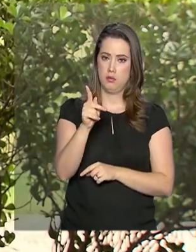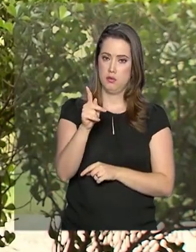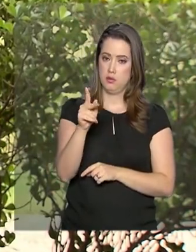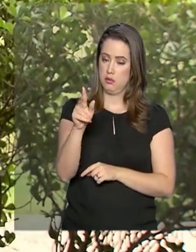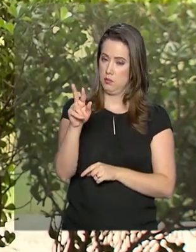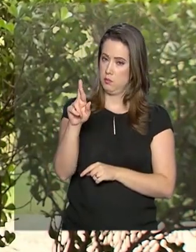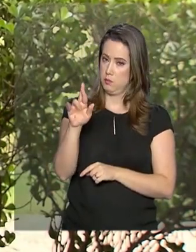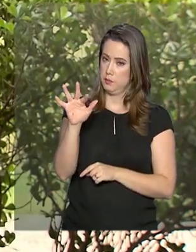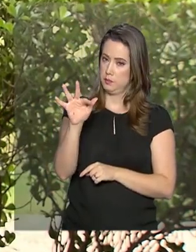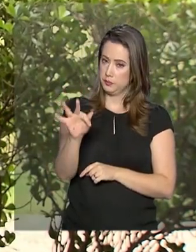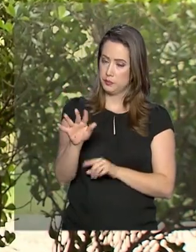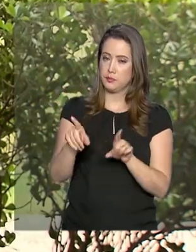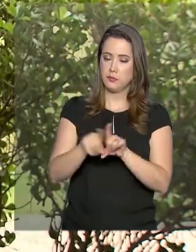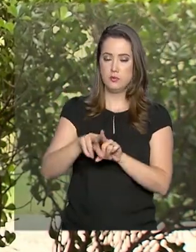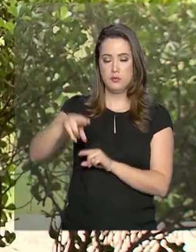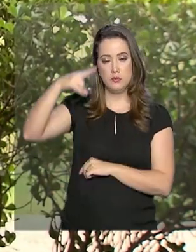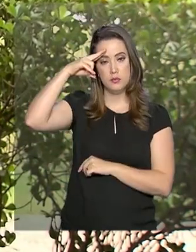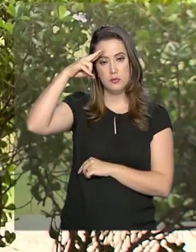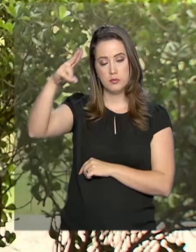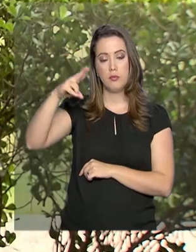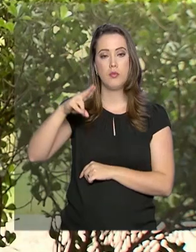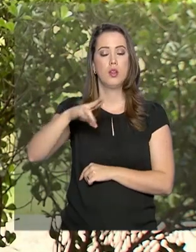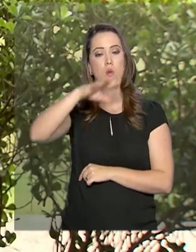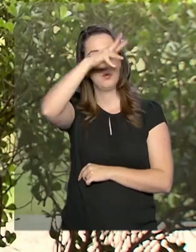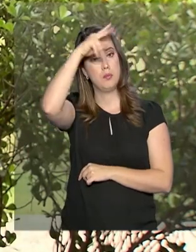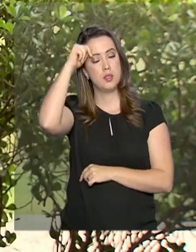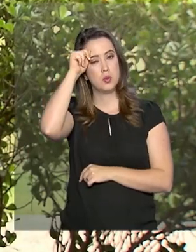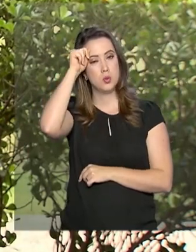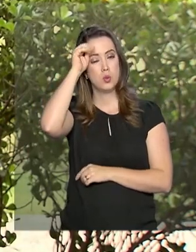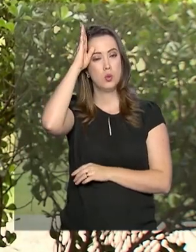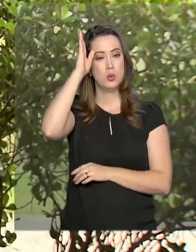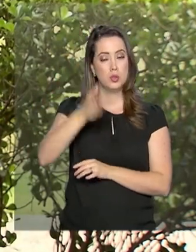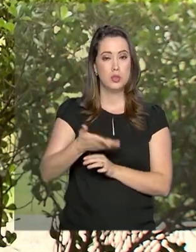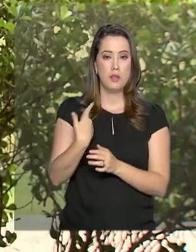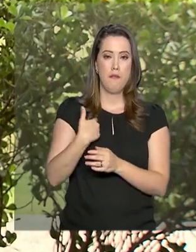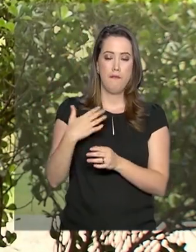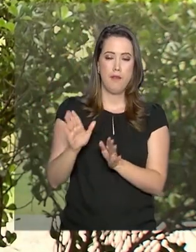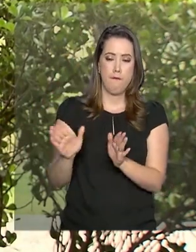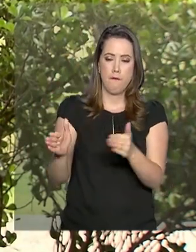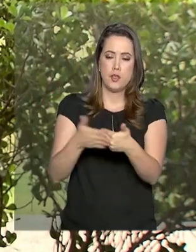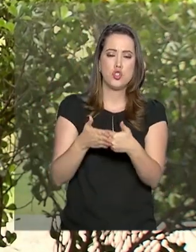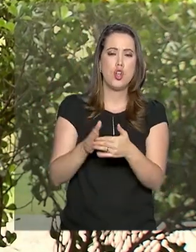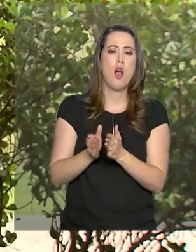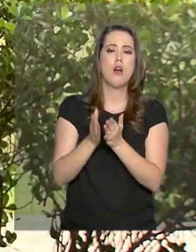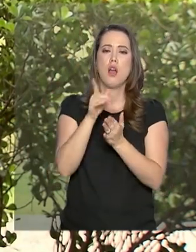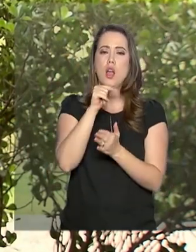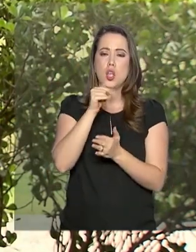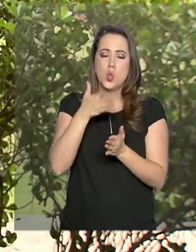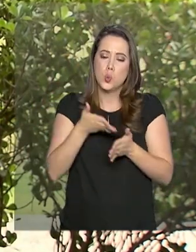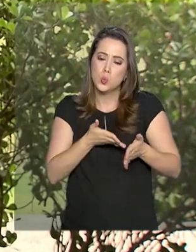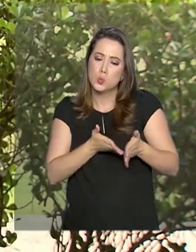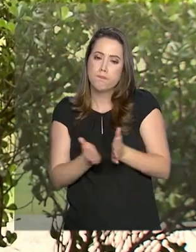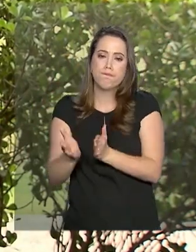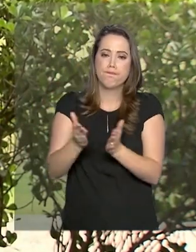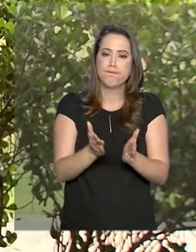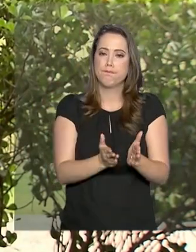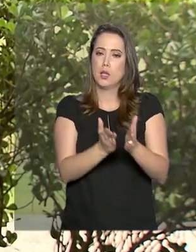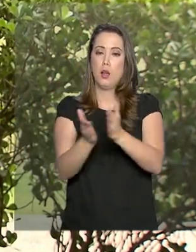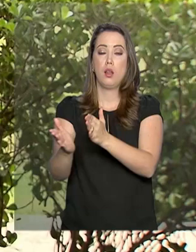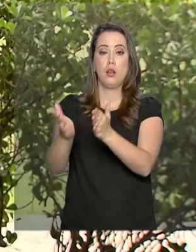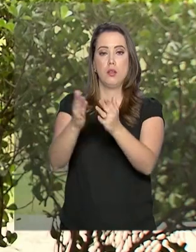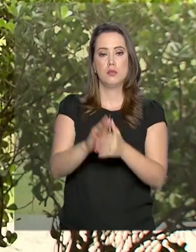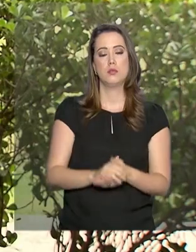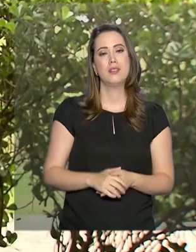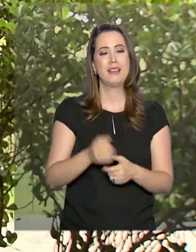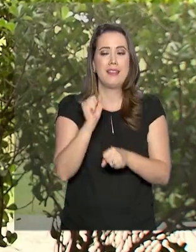Exército e a Polícia Militar do Amazonas farão bloqueios em rios da região durante a expedição. A ação busca